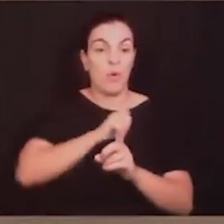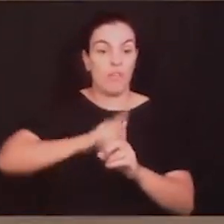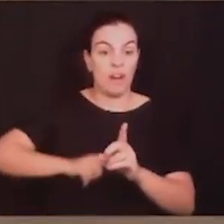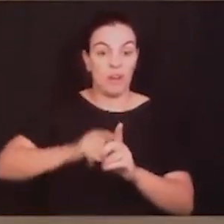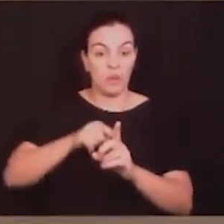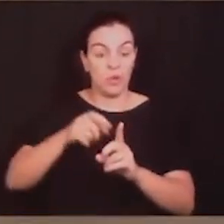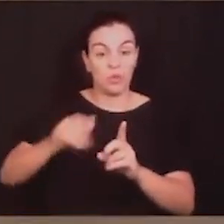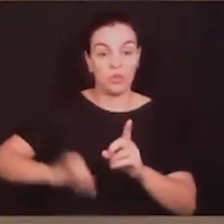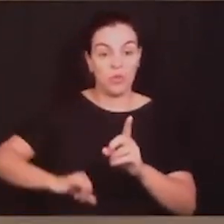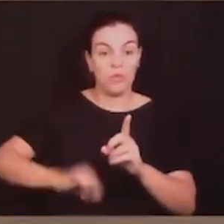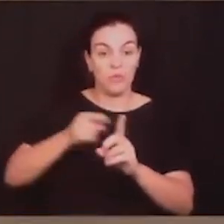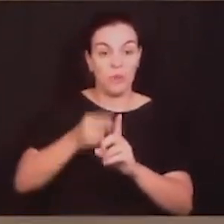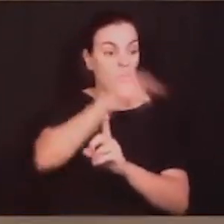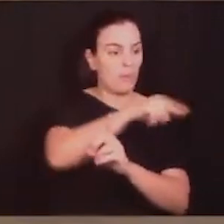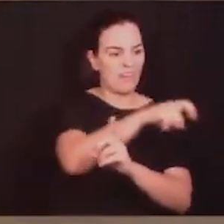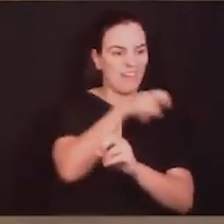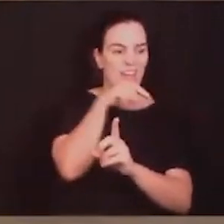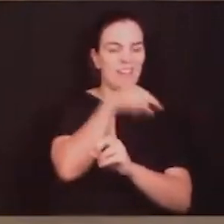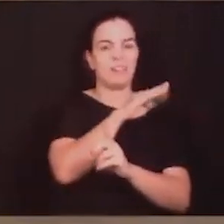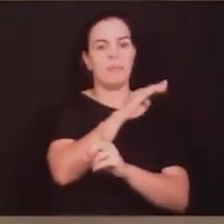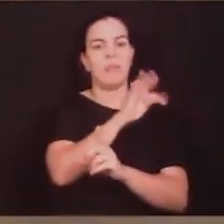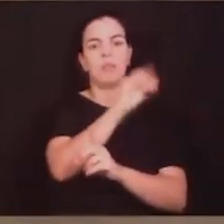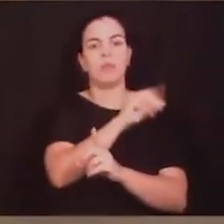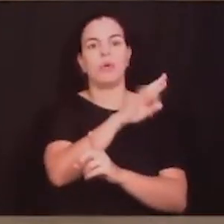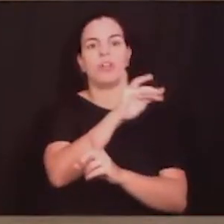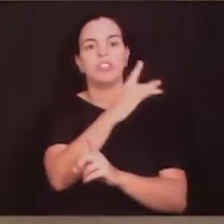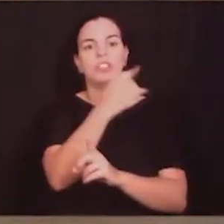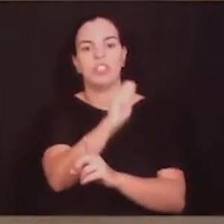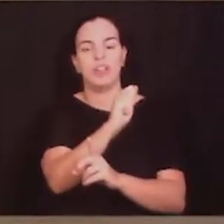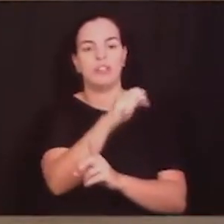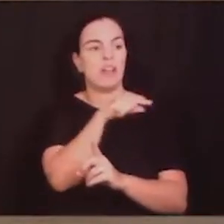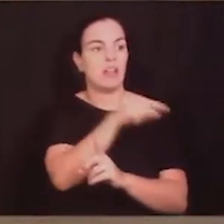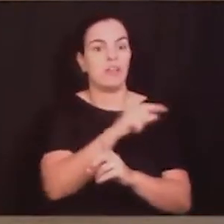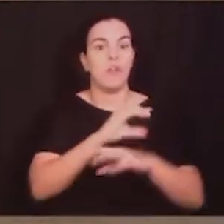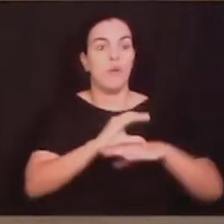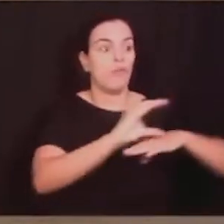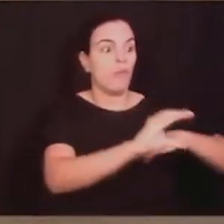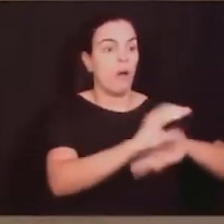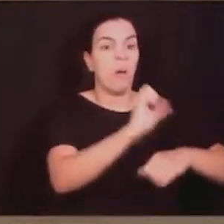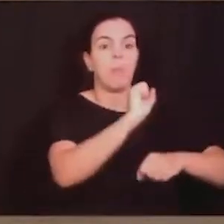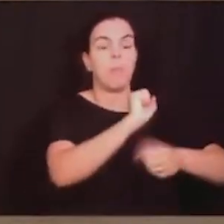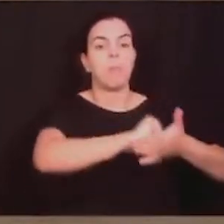vergonhosa, esse rompimento do subsídio, e depois o subsídio foi